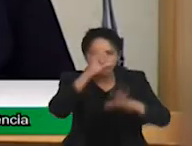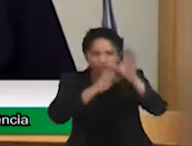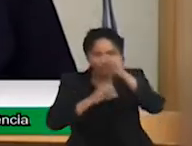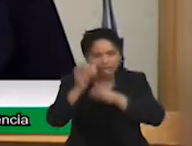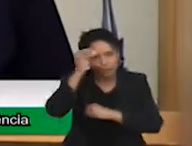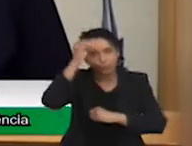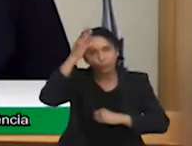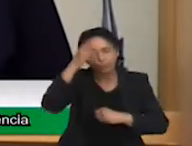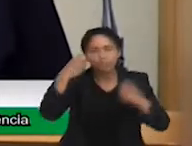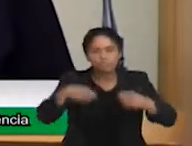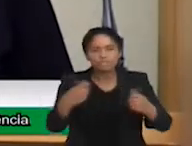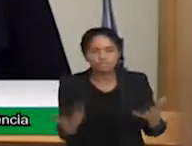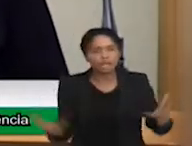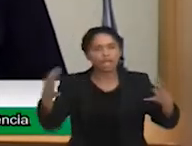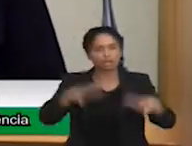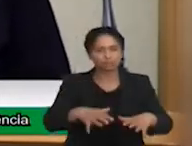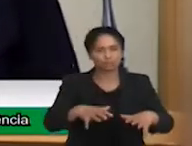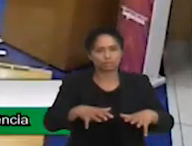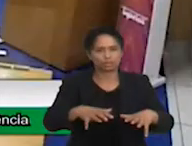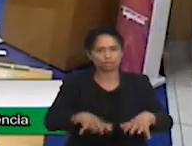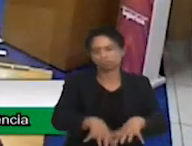exclusão. Obrigada.